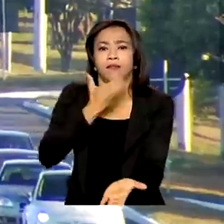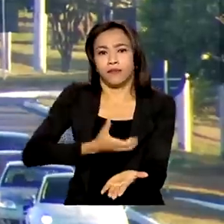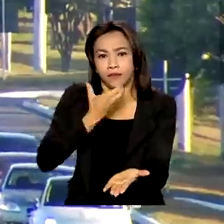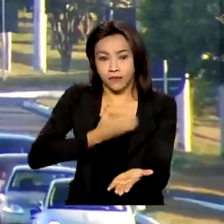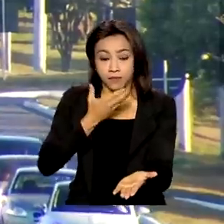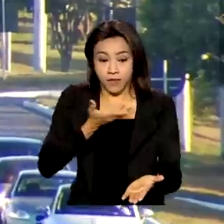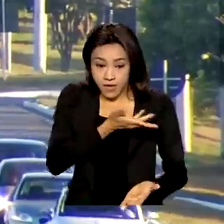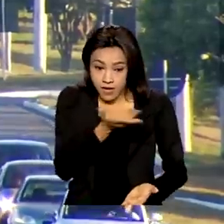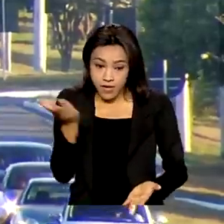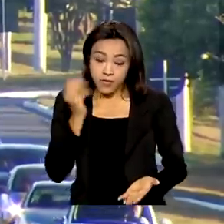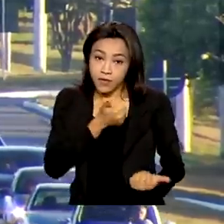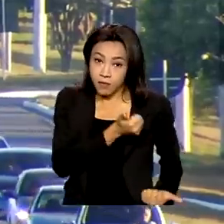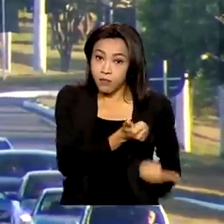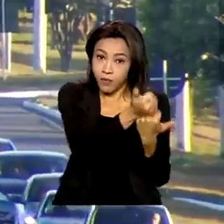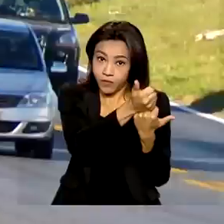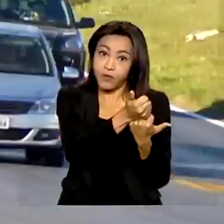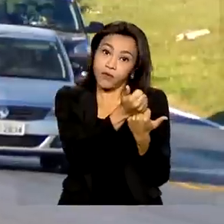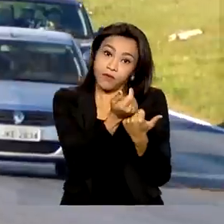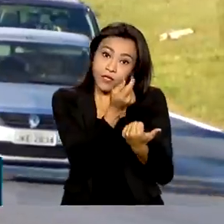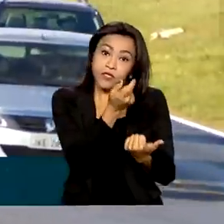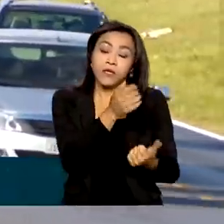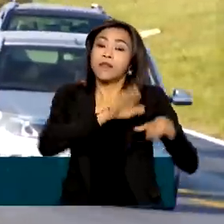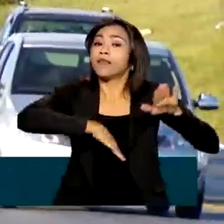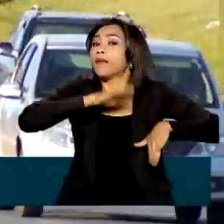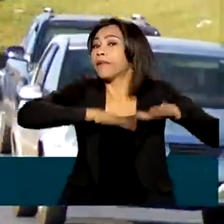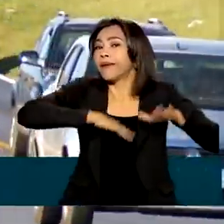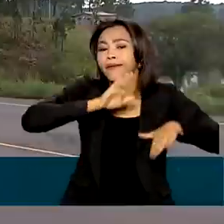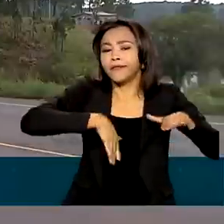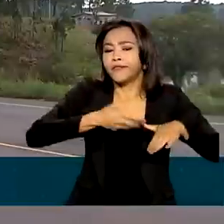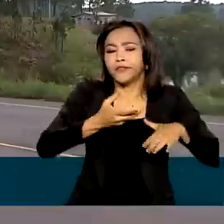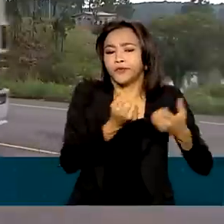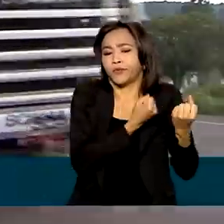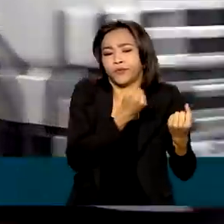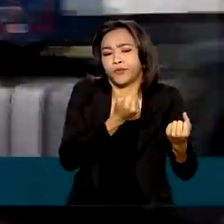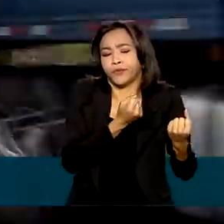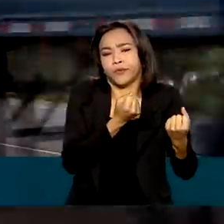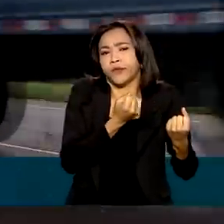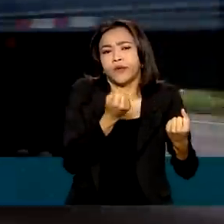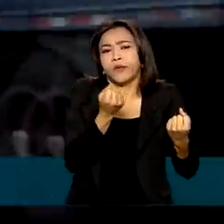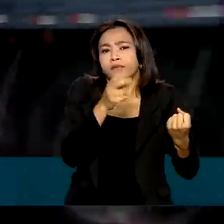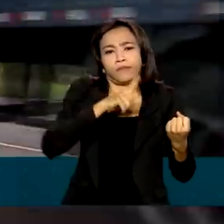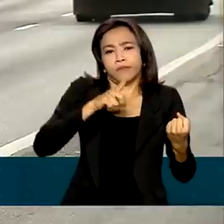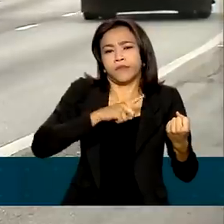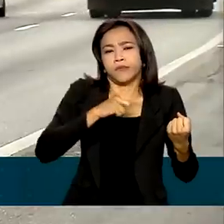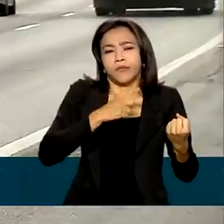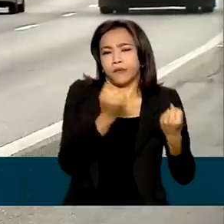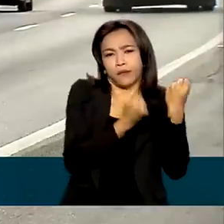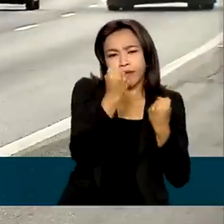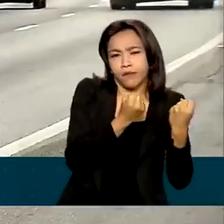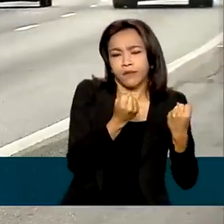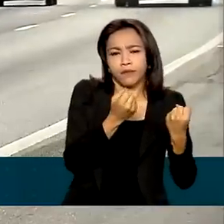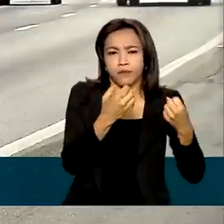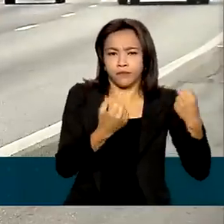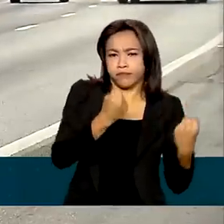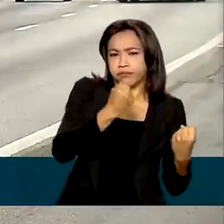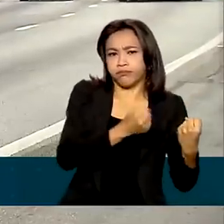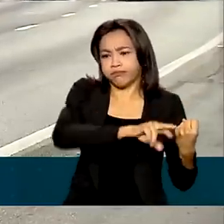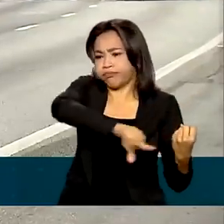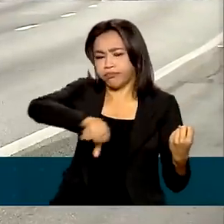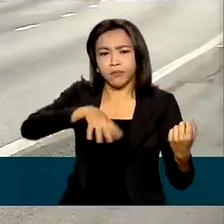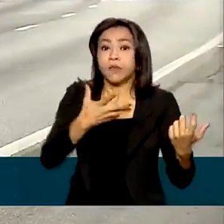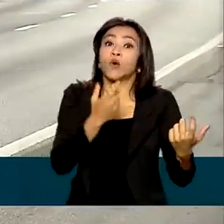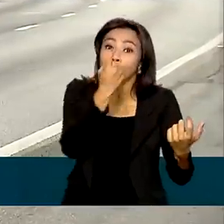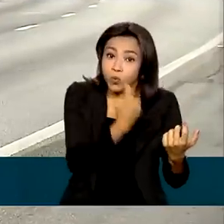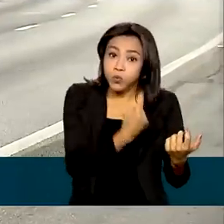auxílio será concedido independentemente da quantidade de veículos que o transportador possuir. Quem estiver com cadastro em